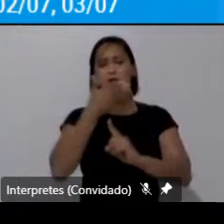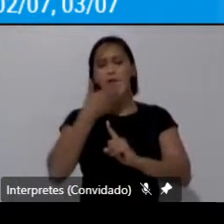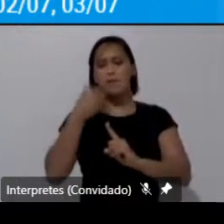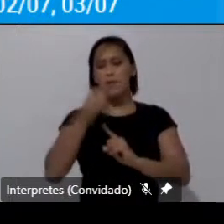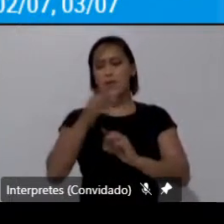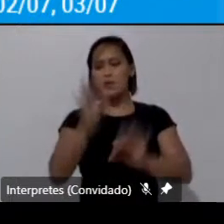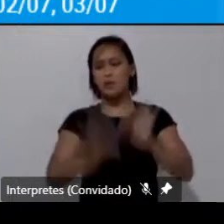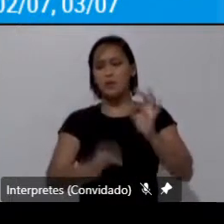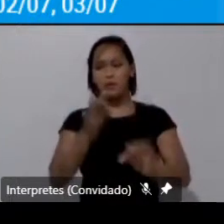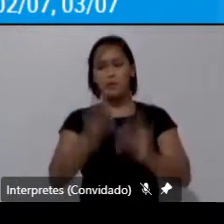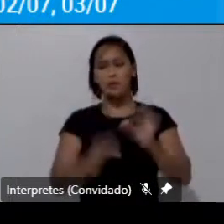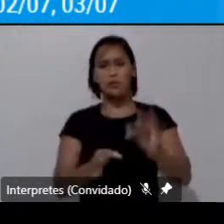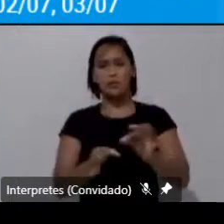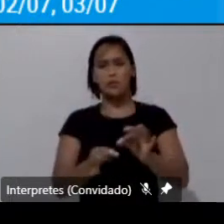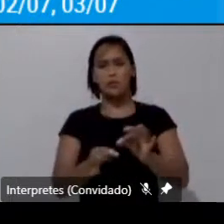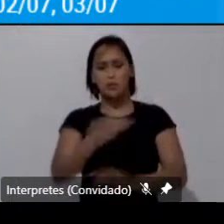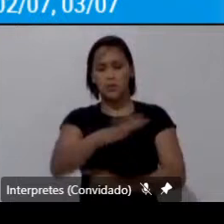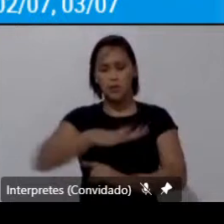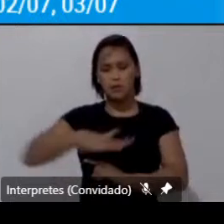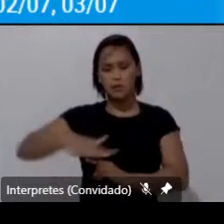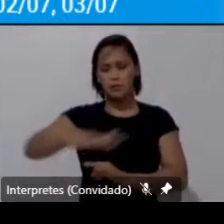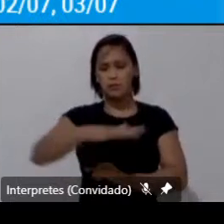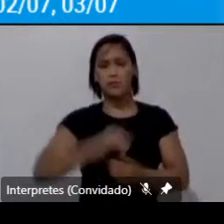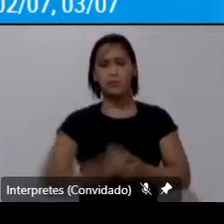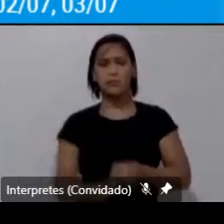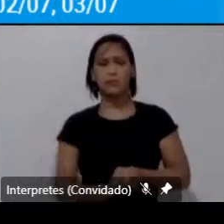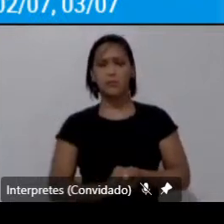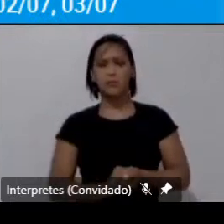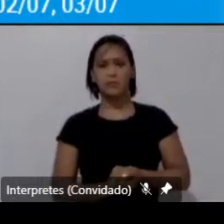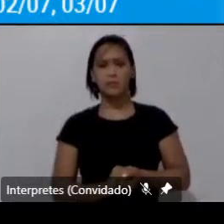justiça espacial o próximo